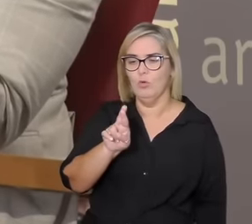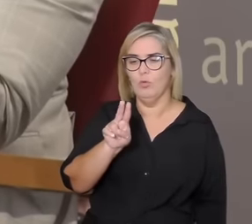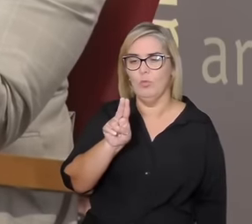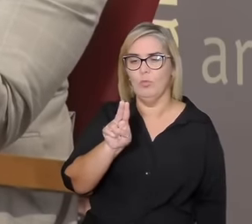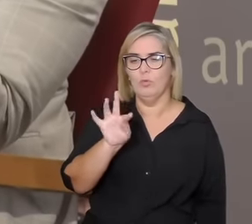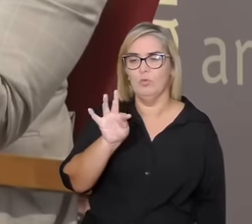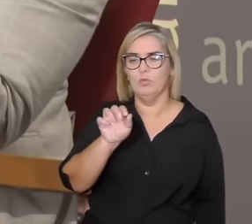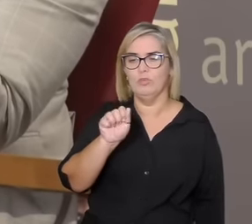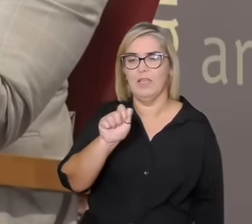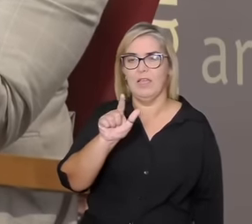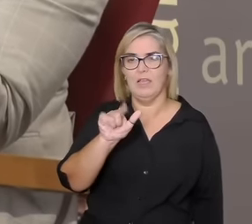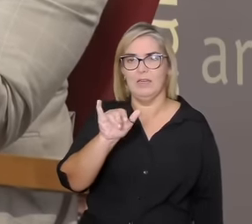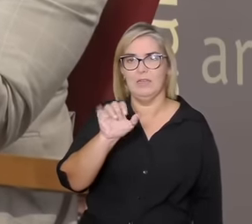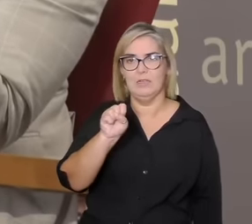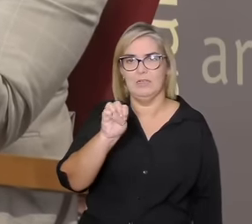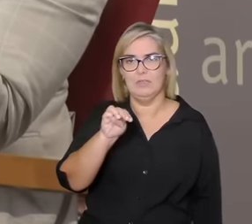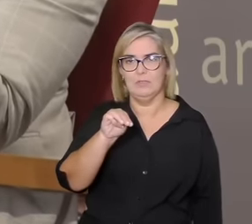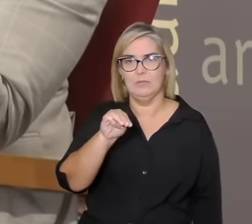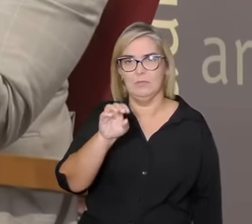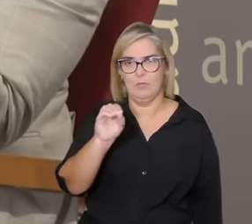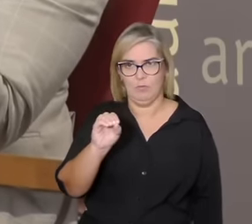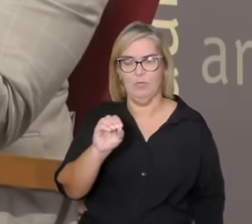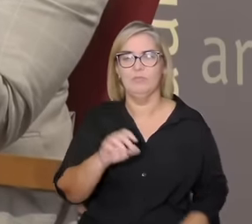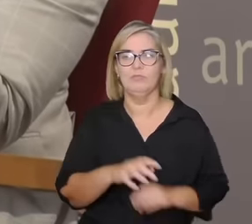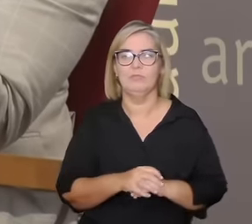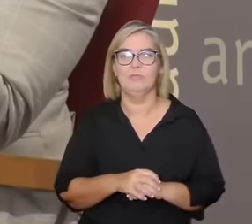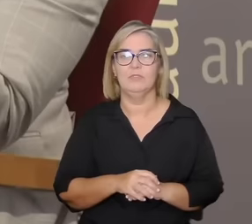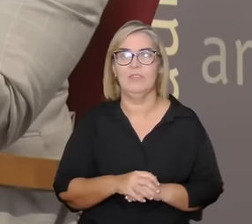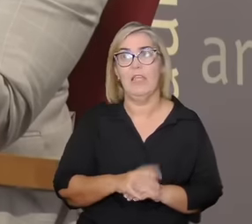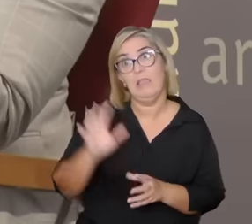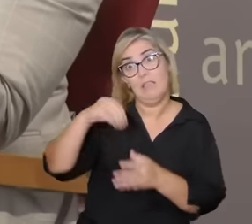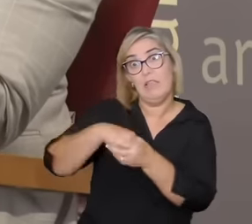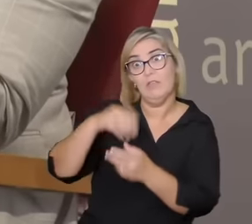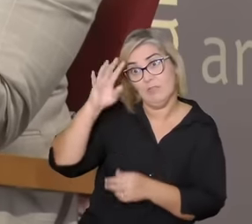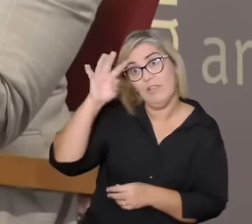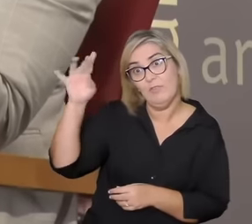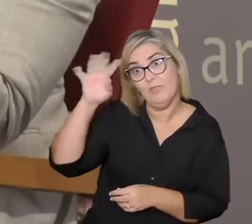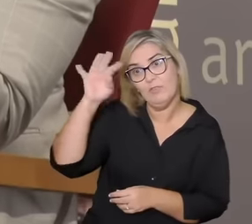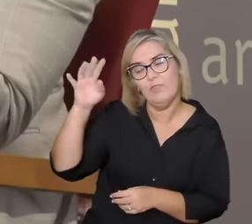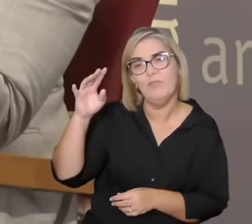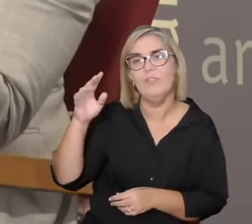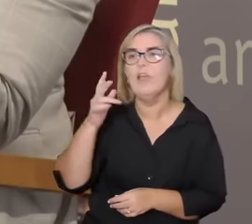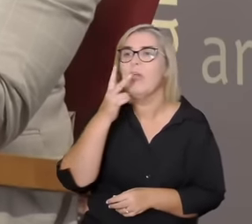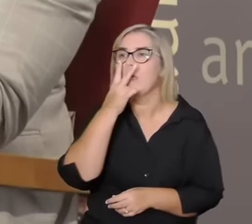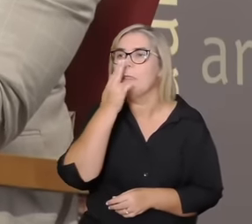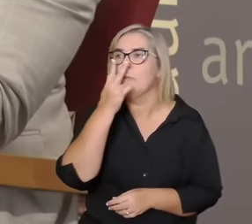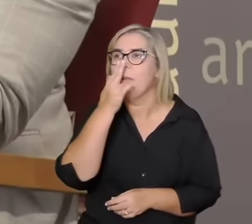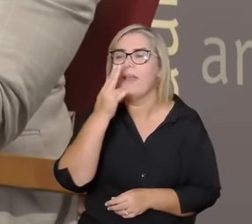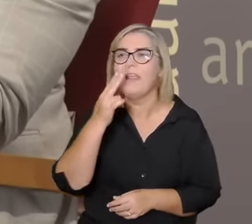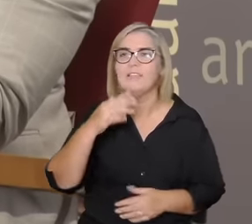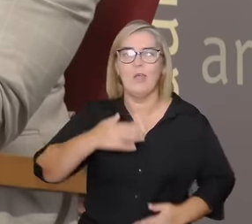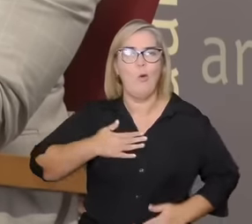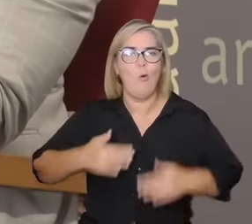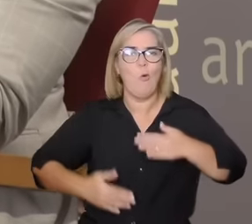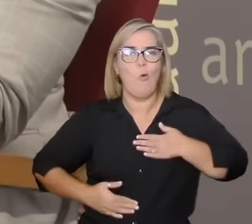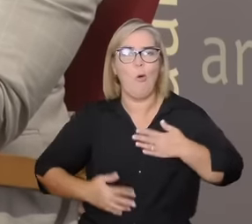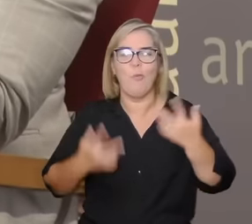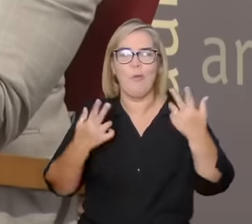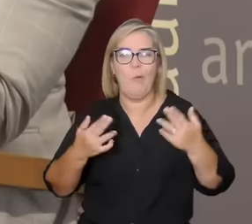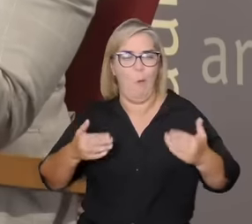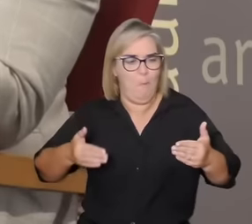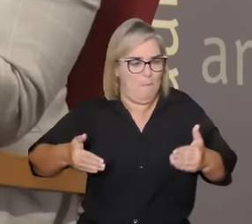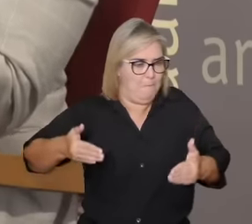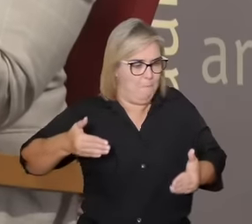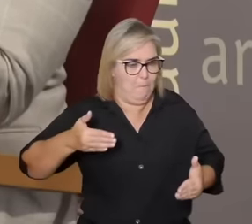filosofia o Mbembe está falando mais especificamente de uma tentativa de transformar o corpo em máquina numa